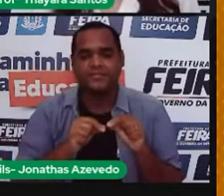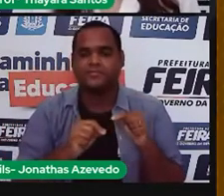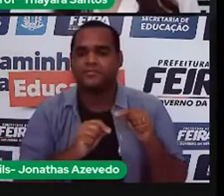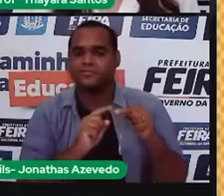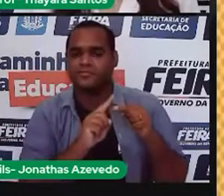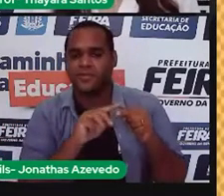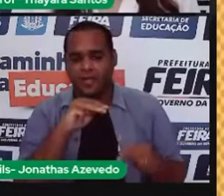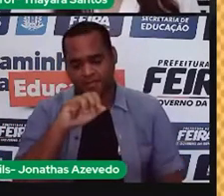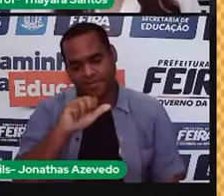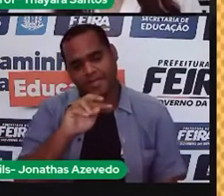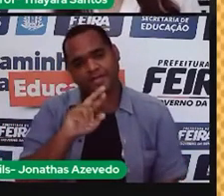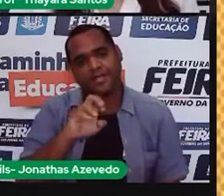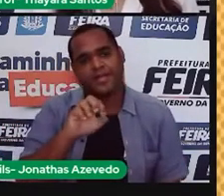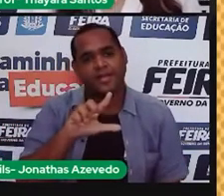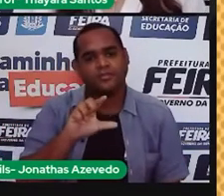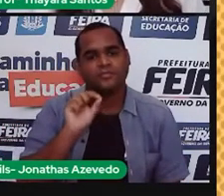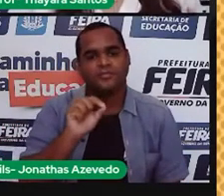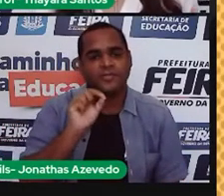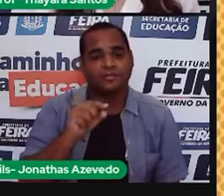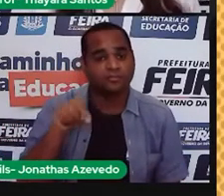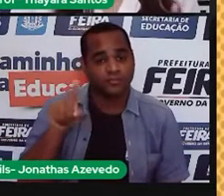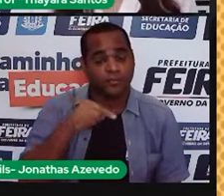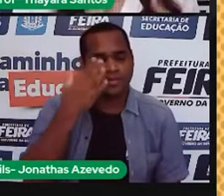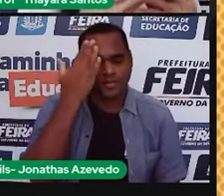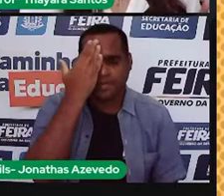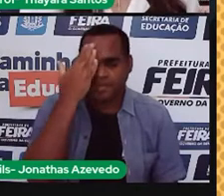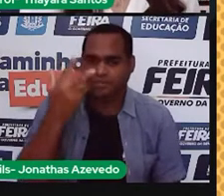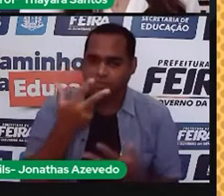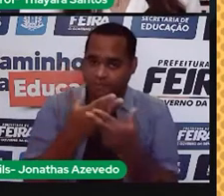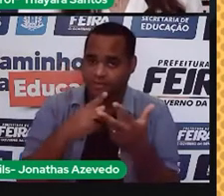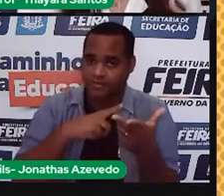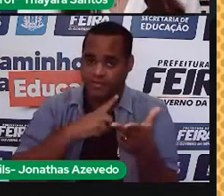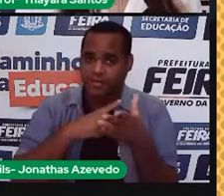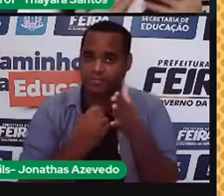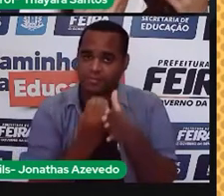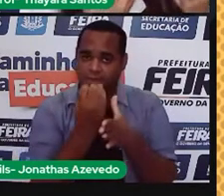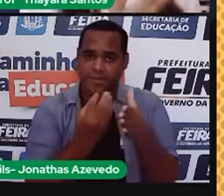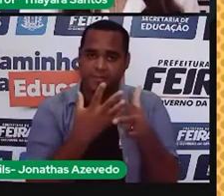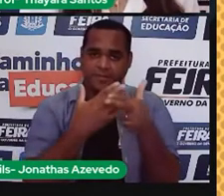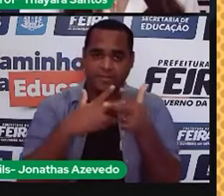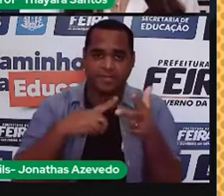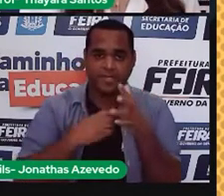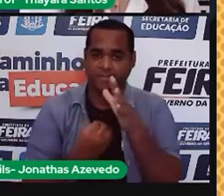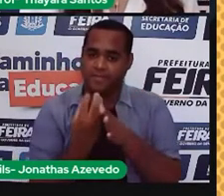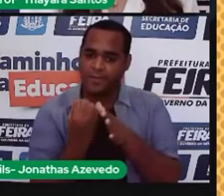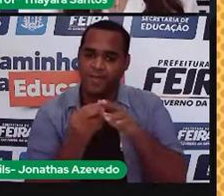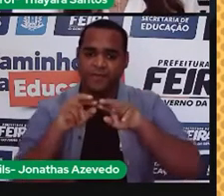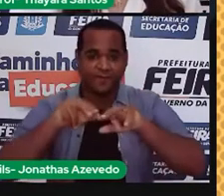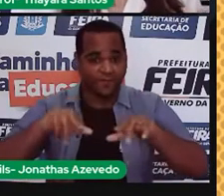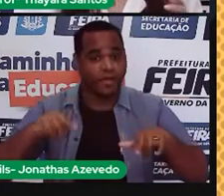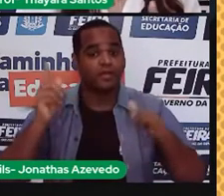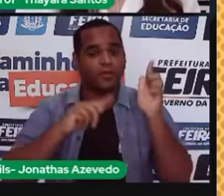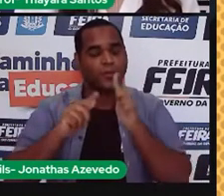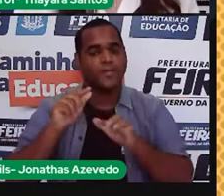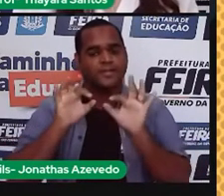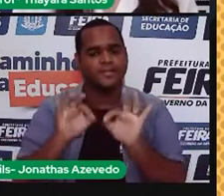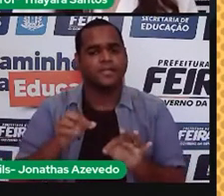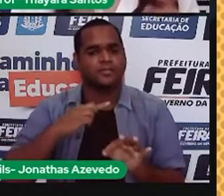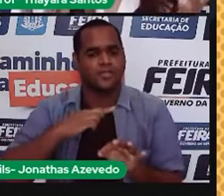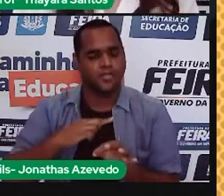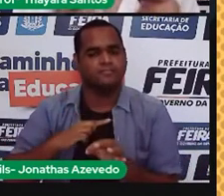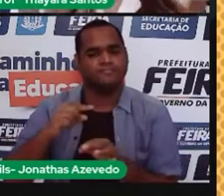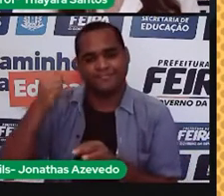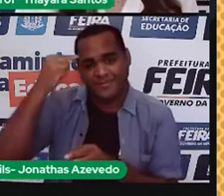viu que material é tudo aquilo que é todo recurso que a gente utiliza para fabricar algum objeto e quando esses